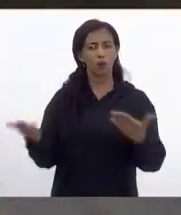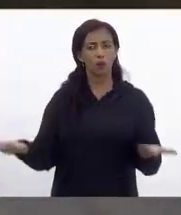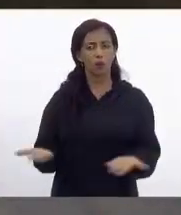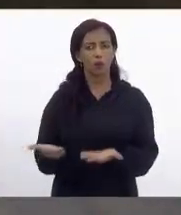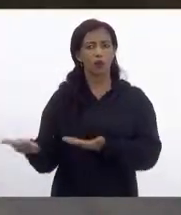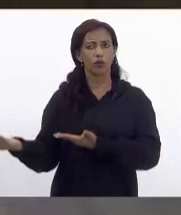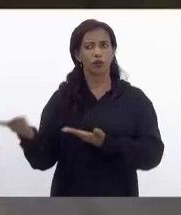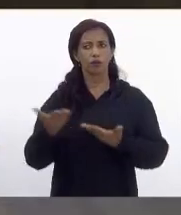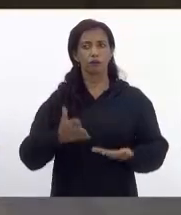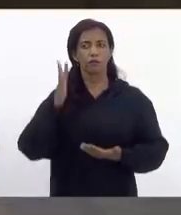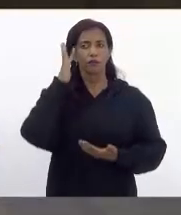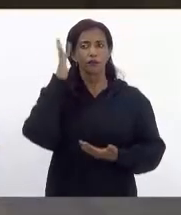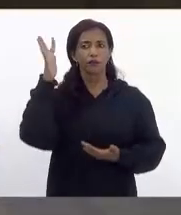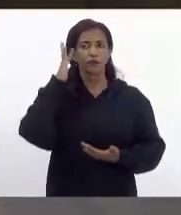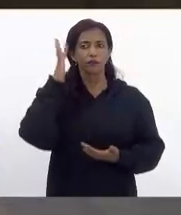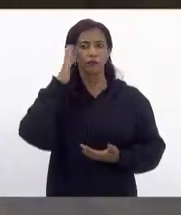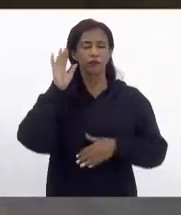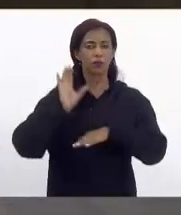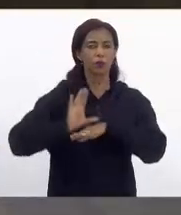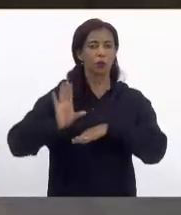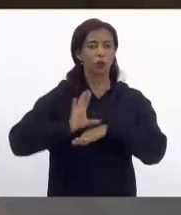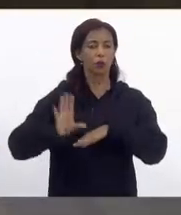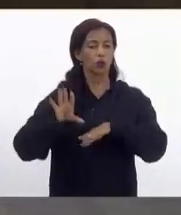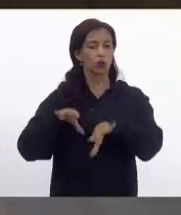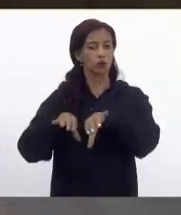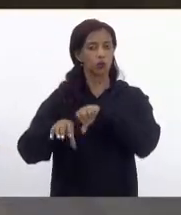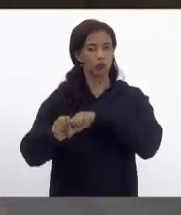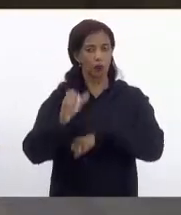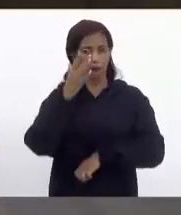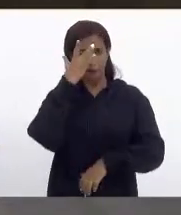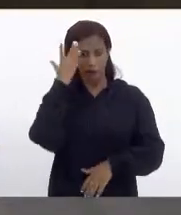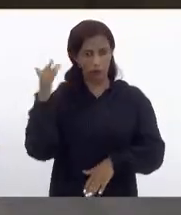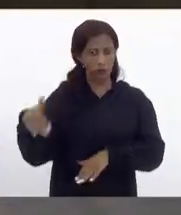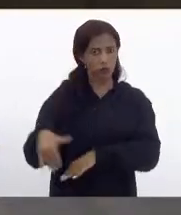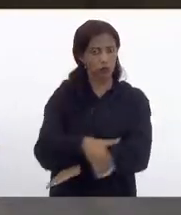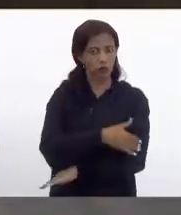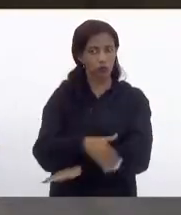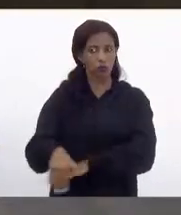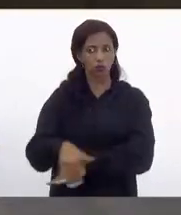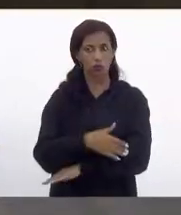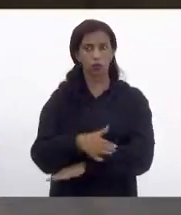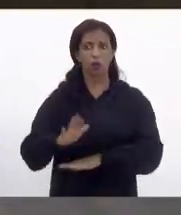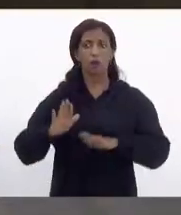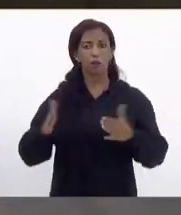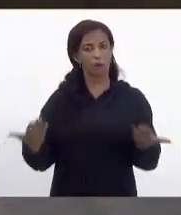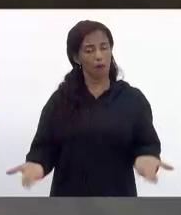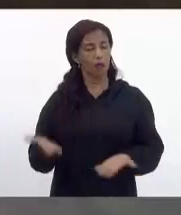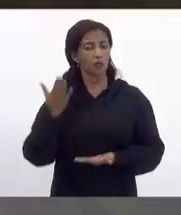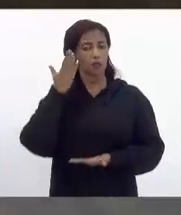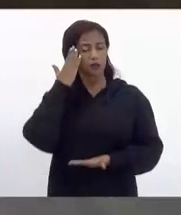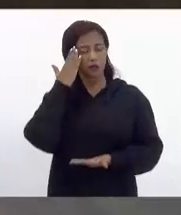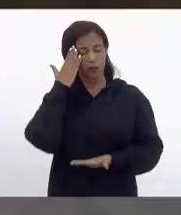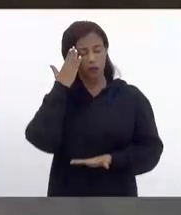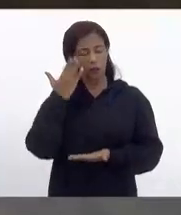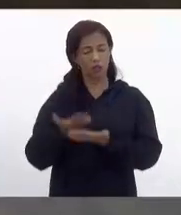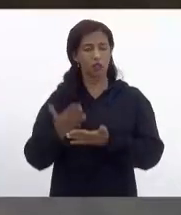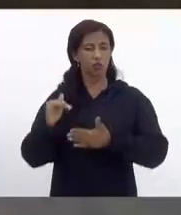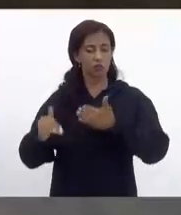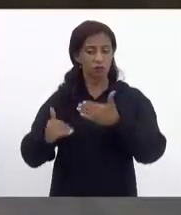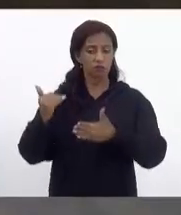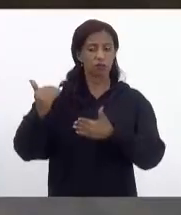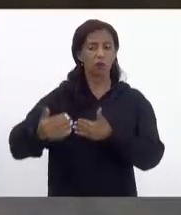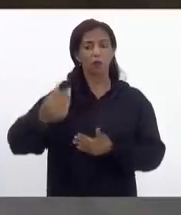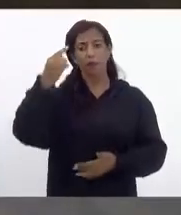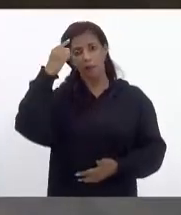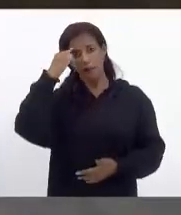ele traz uma reflexão sobre cursos de formação para pessoas em situação de rua, mas acredito que adiante a gente pode